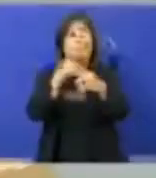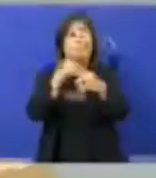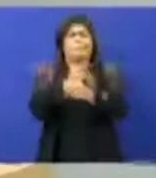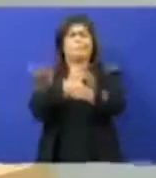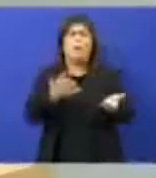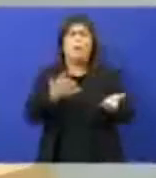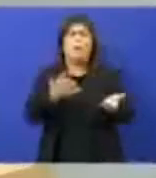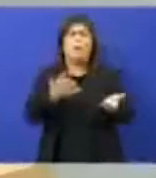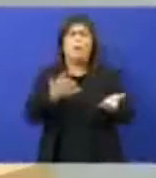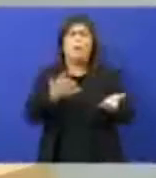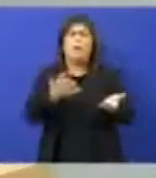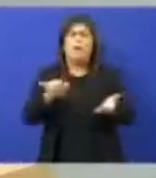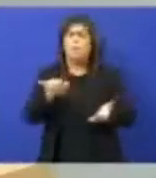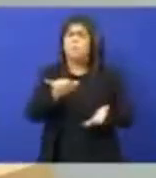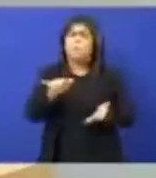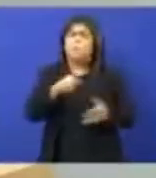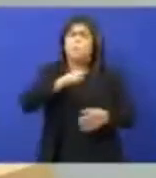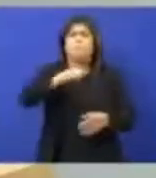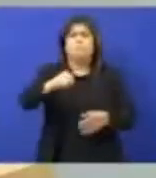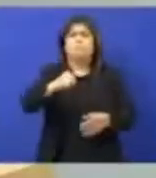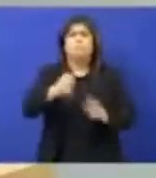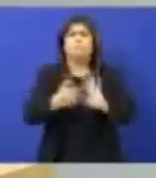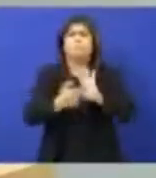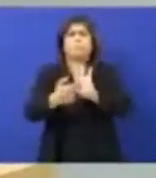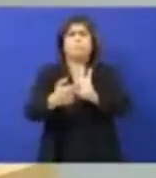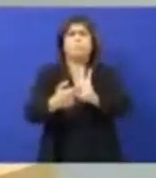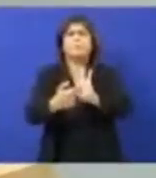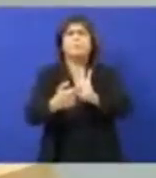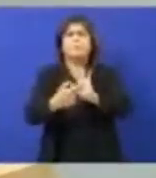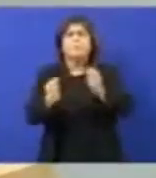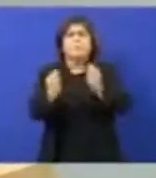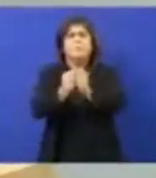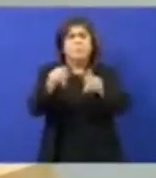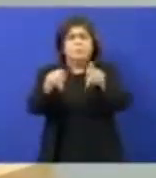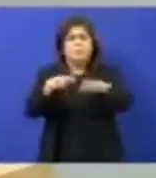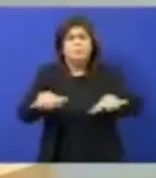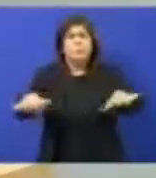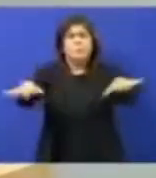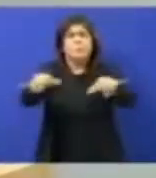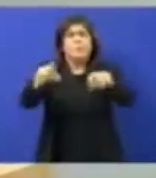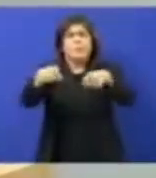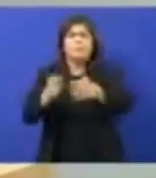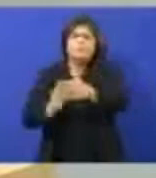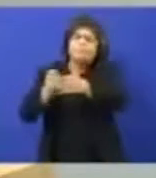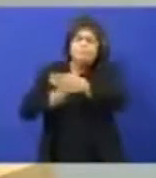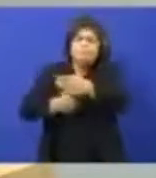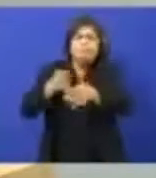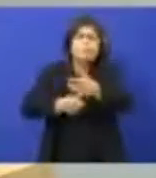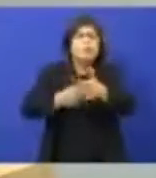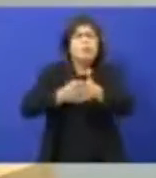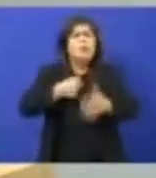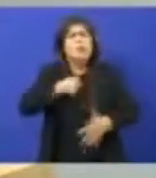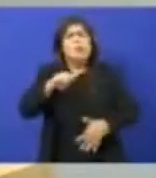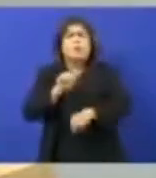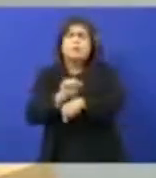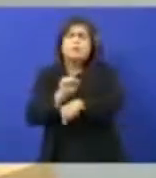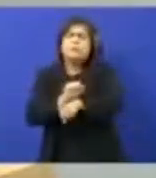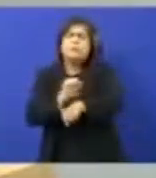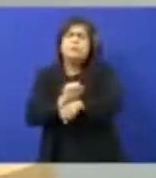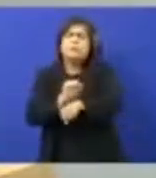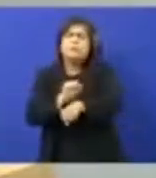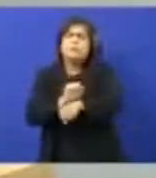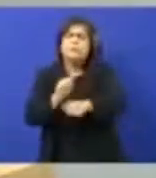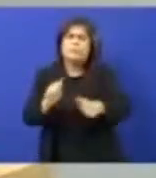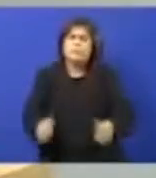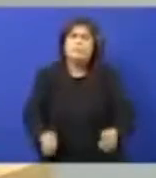Me sinto muito tranquilo, seu presidente, de poder estar ao lado da população, ao lado dos sertanejos, cobrando e esperando sempre que possamos trazer